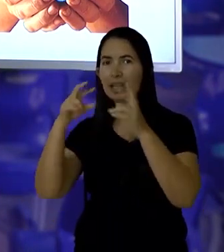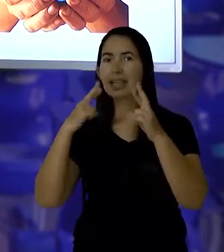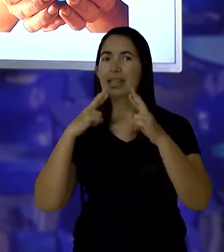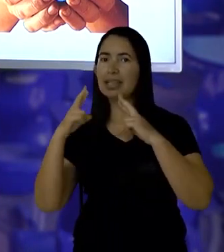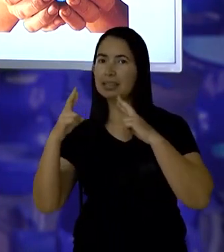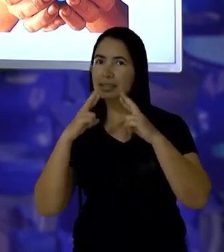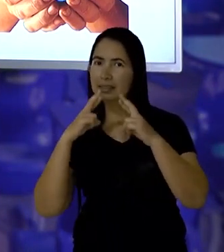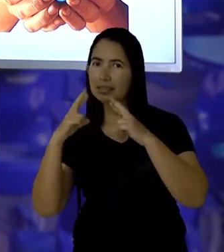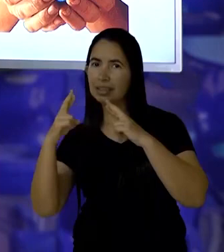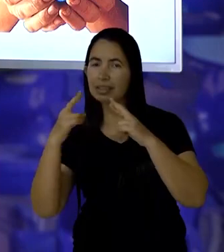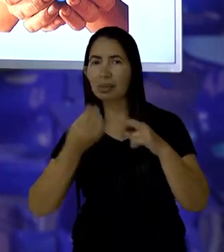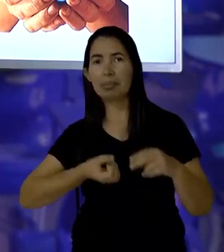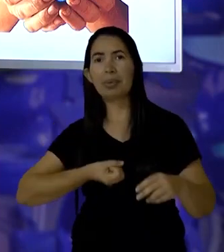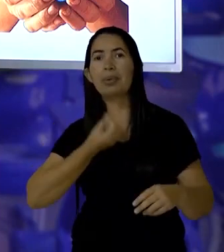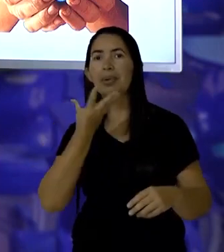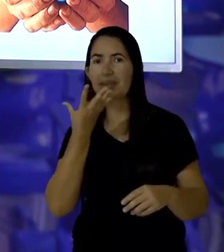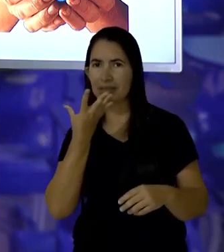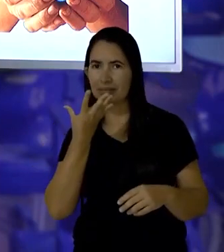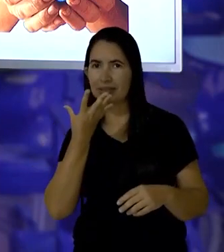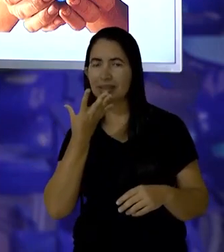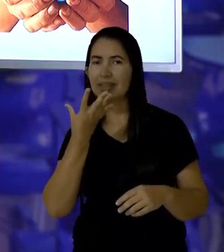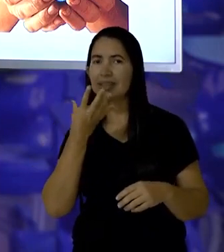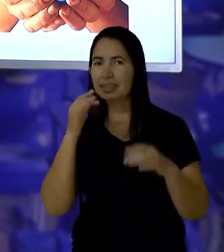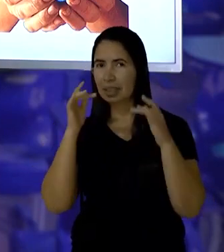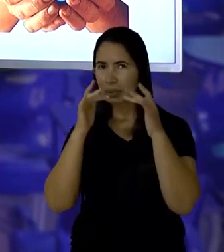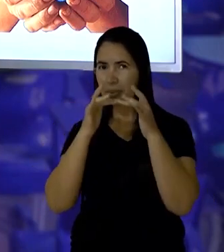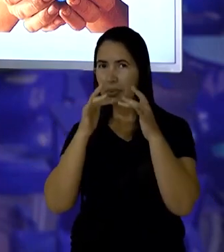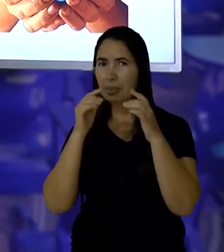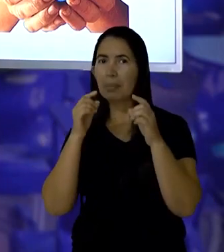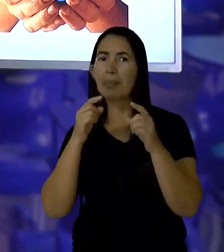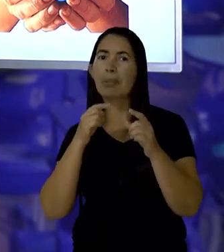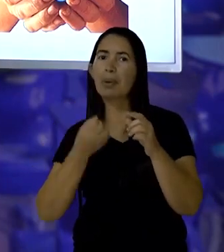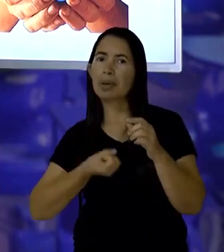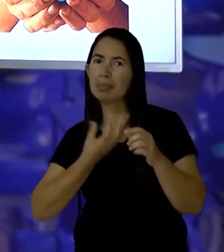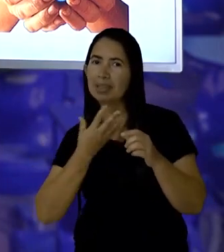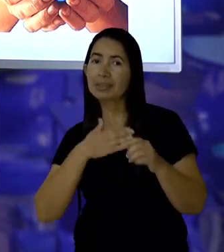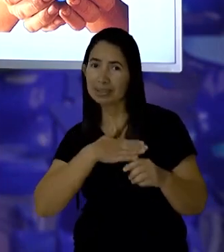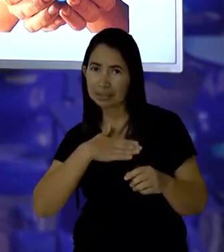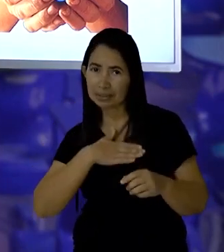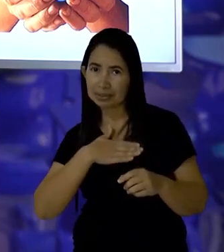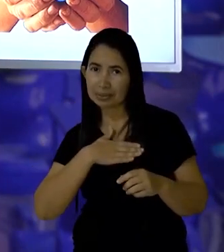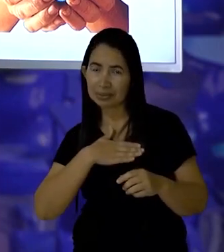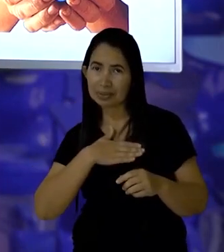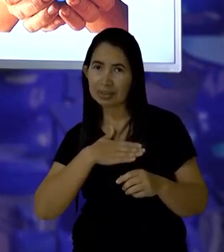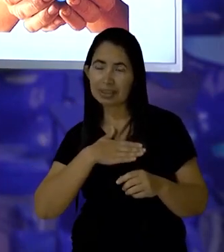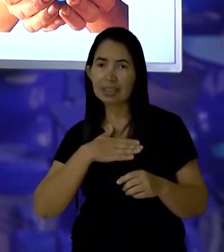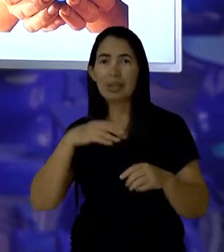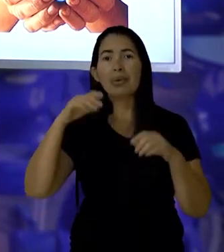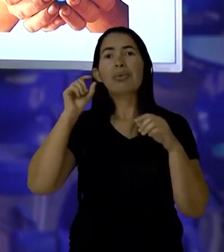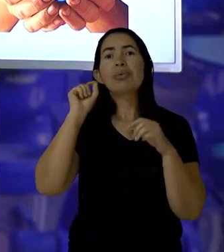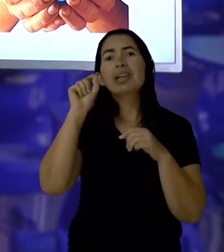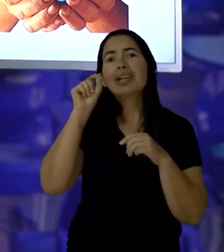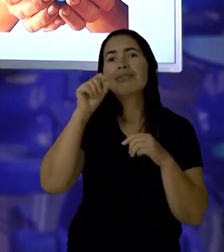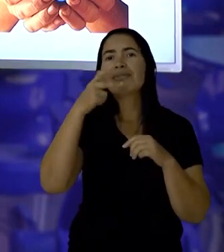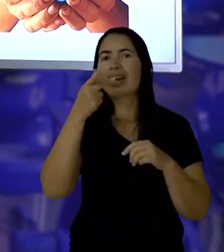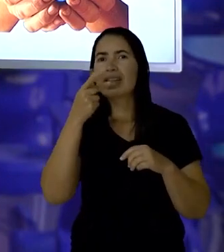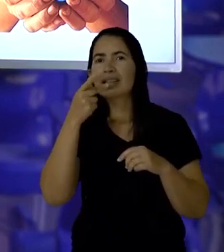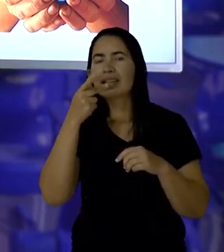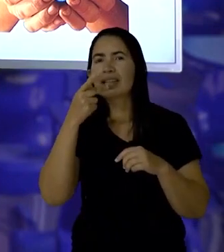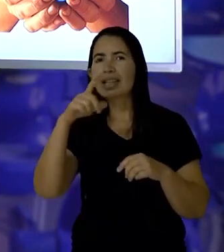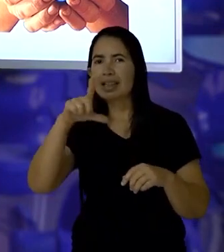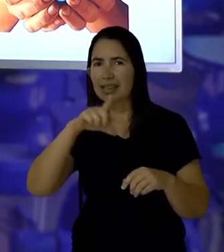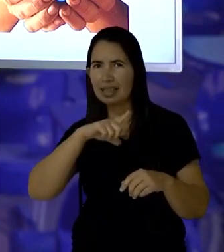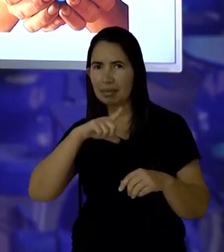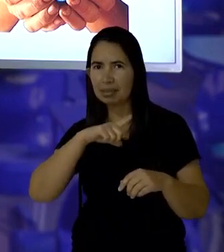relacionadas a esse poema que nós já lemos. Gostou do poema? Sobre o que ele